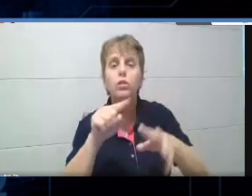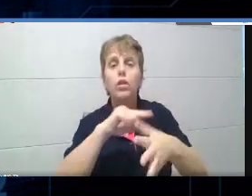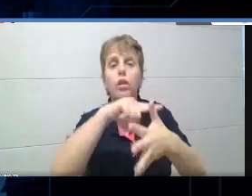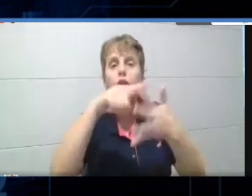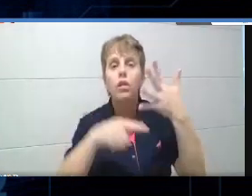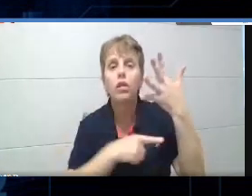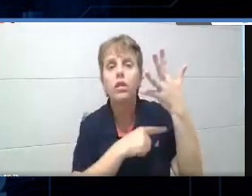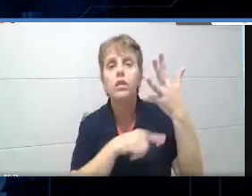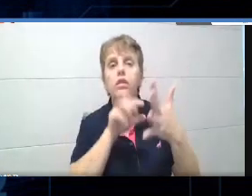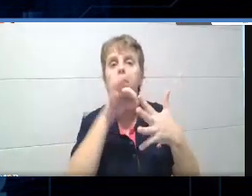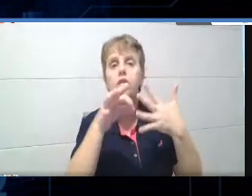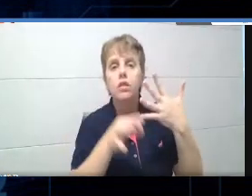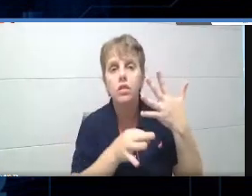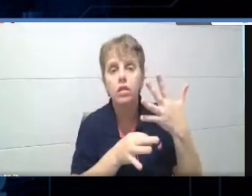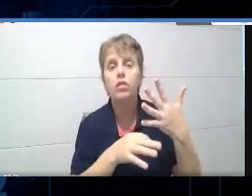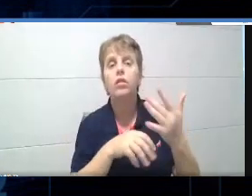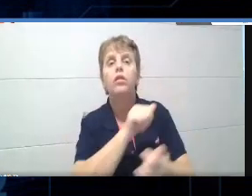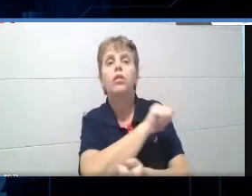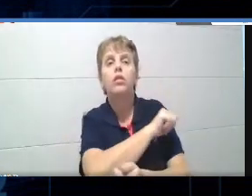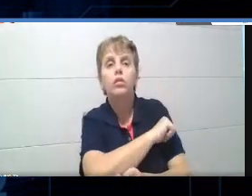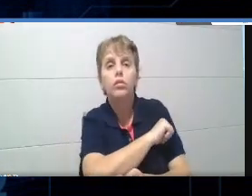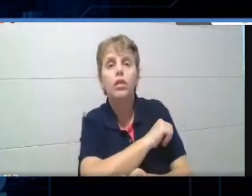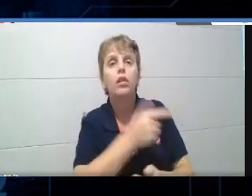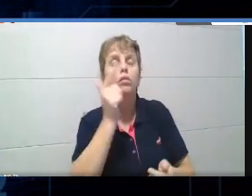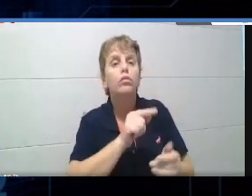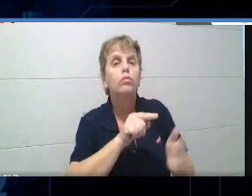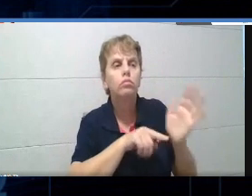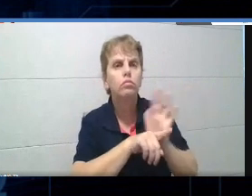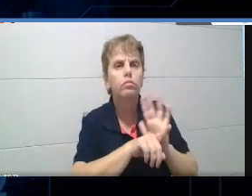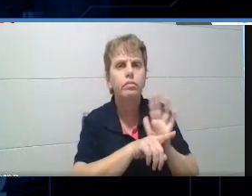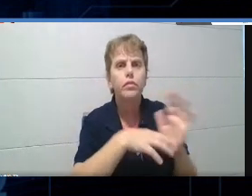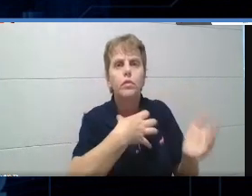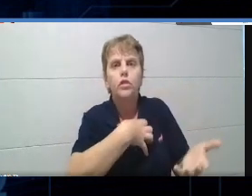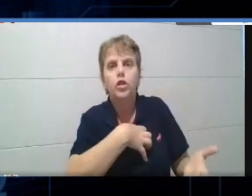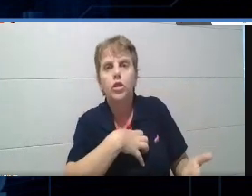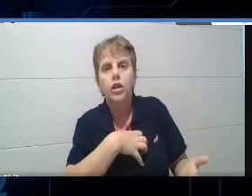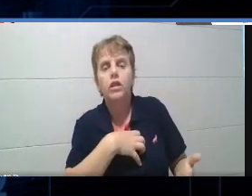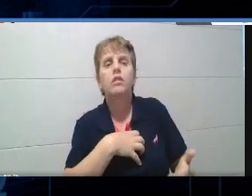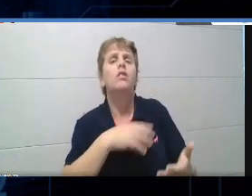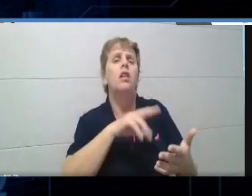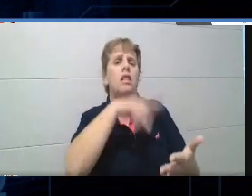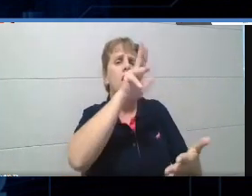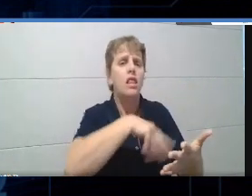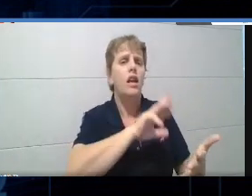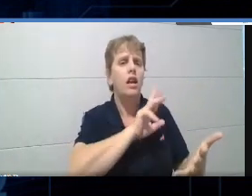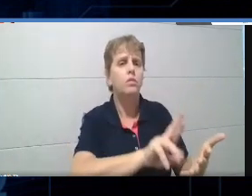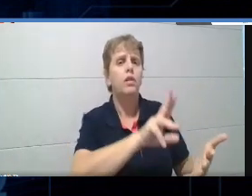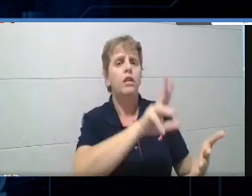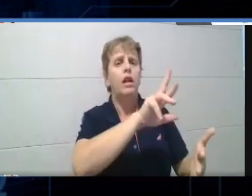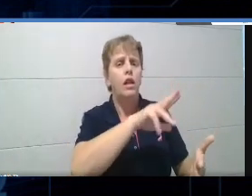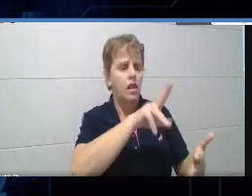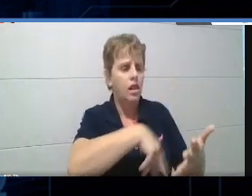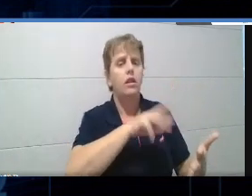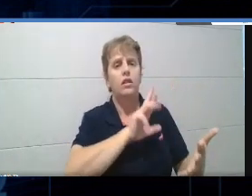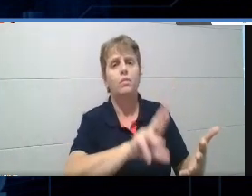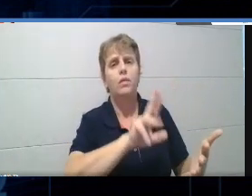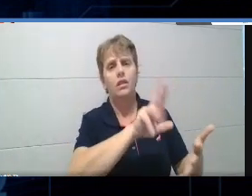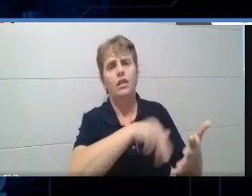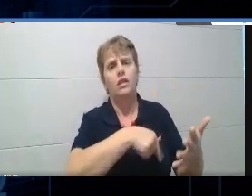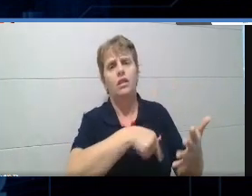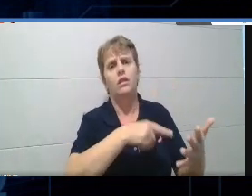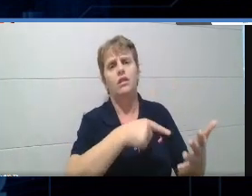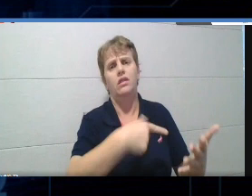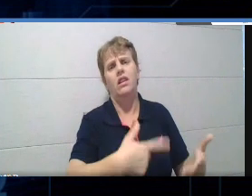esses cinco capítulos, cinco páginas, de uma maneira totalmente diferente de ficar lendo, respondendo lista? Né, então são situações,